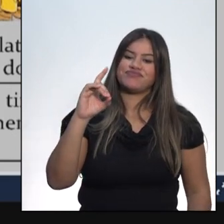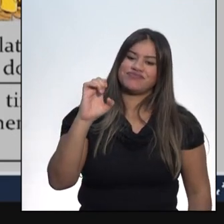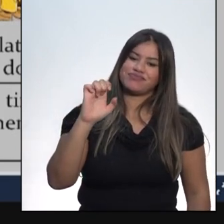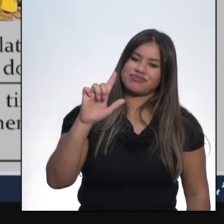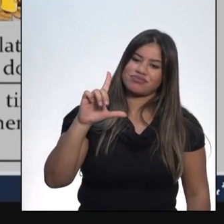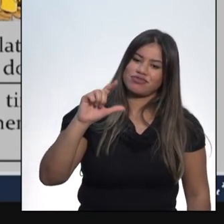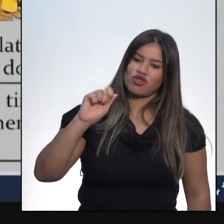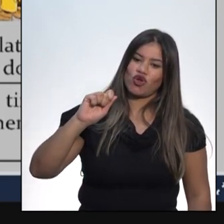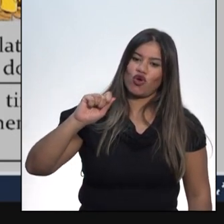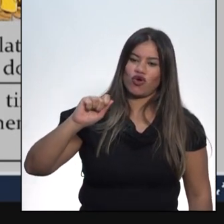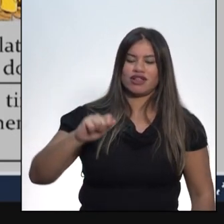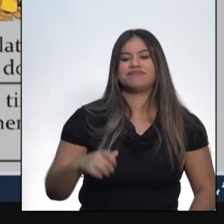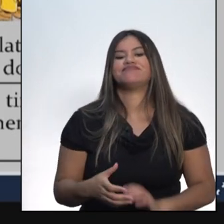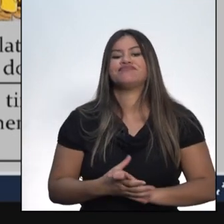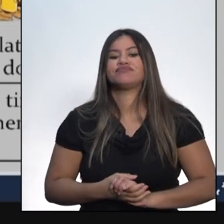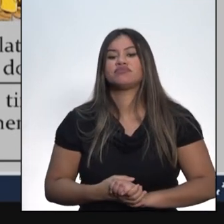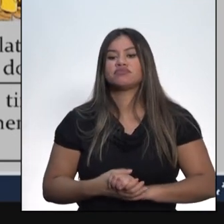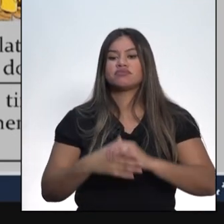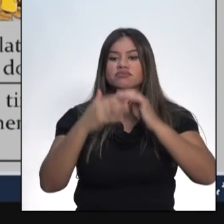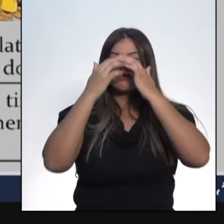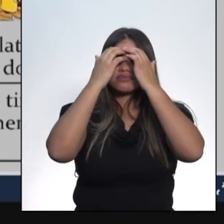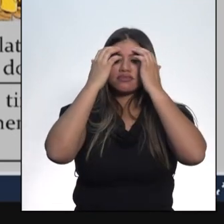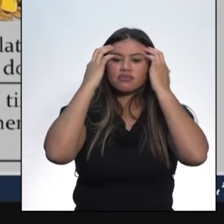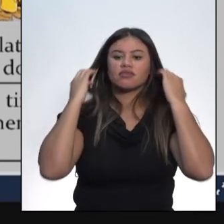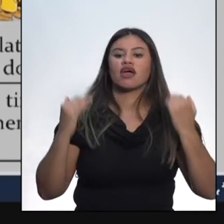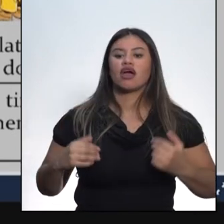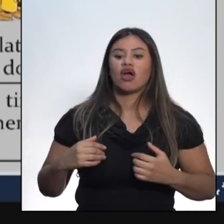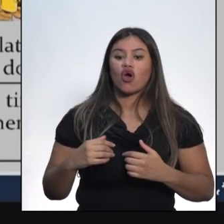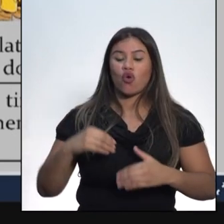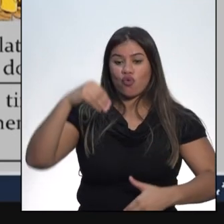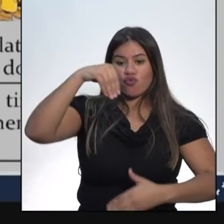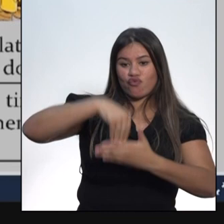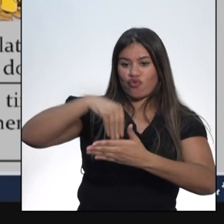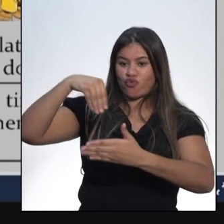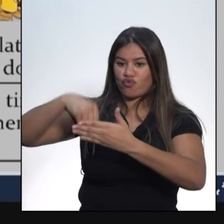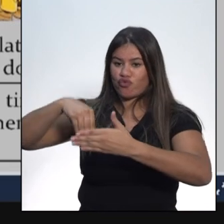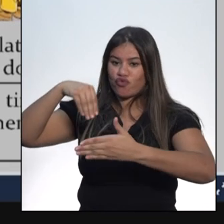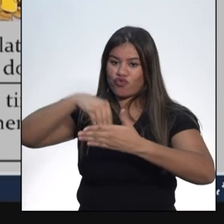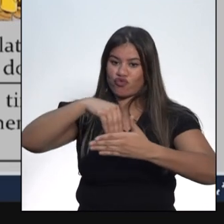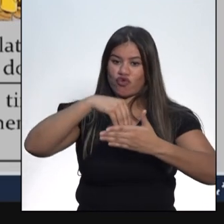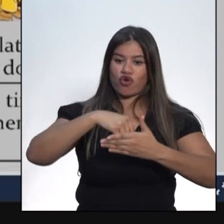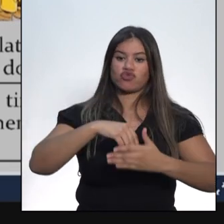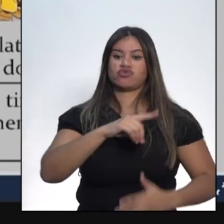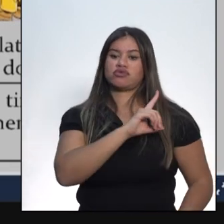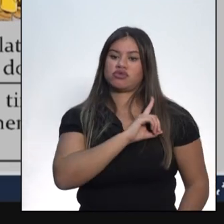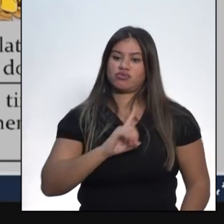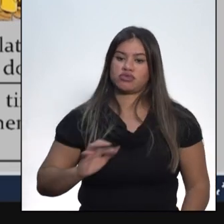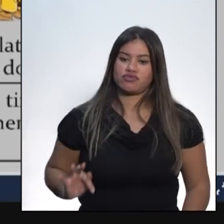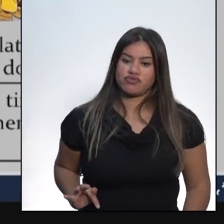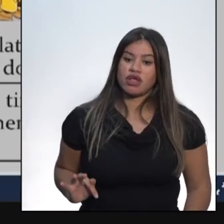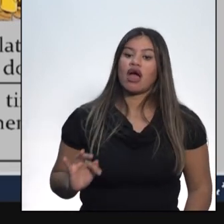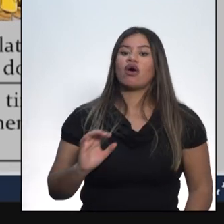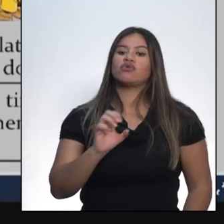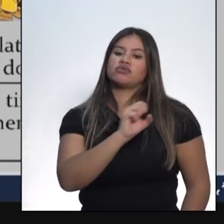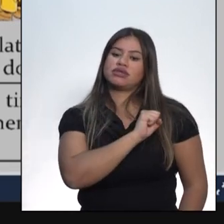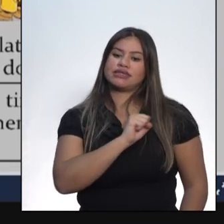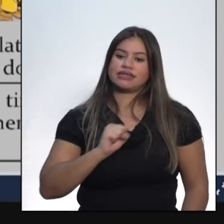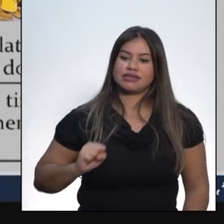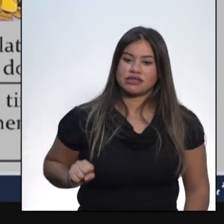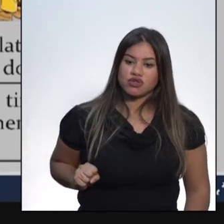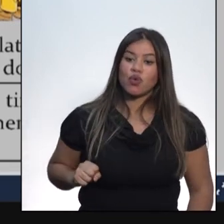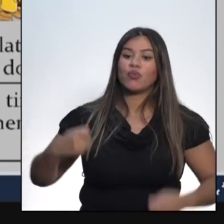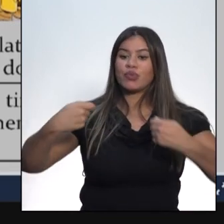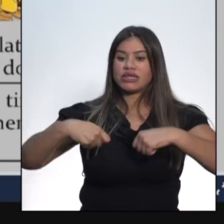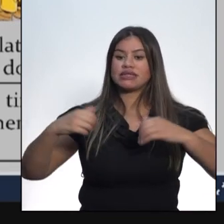O resultado da eleição para os cargos legislativos, deputado federal e senador, tinha que ser validado por essa